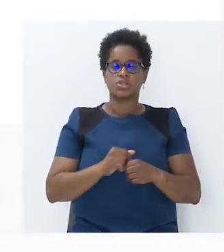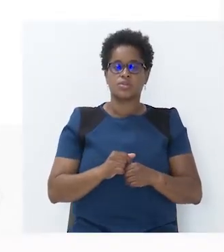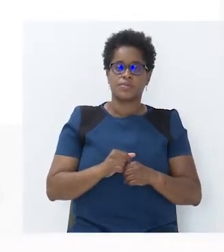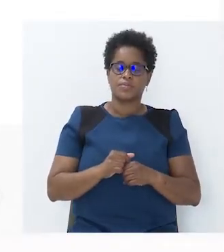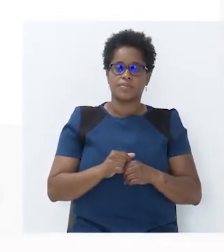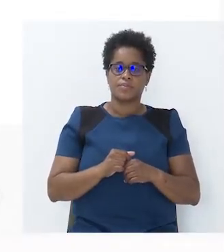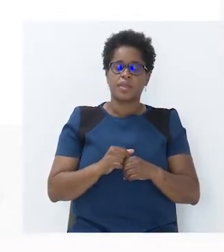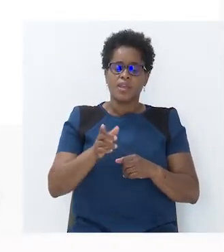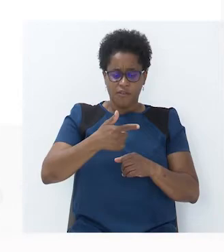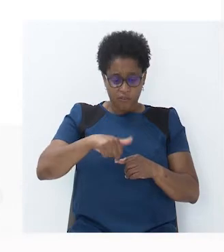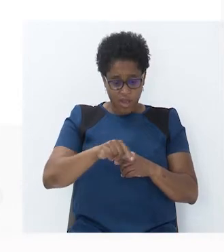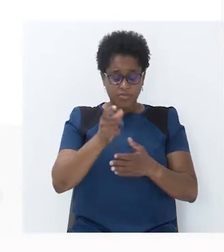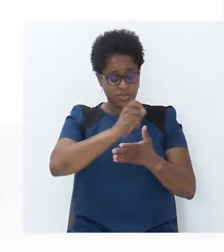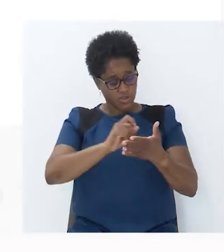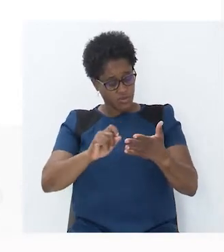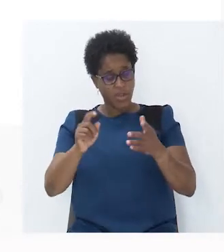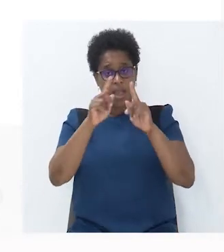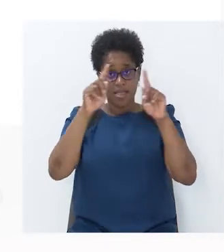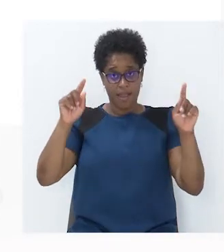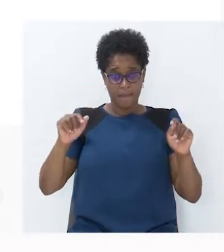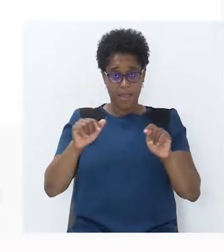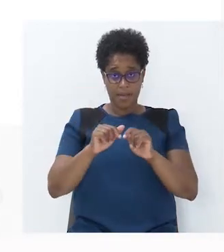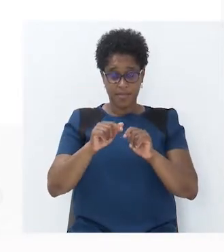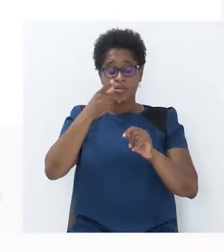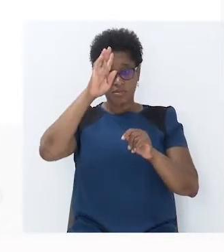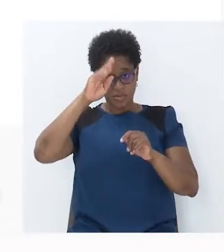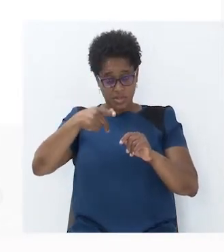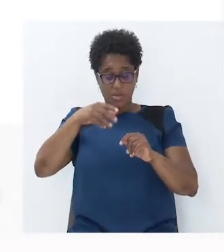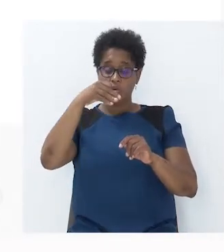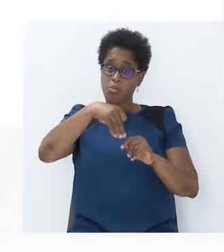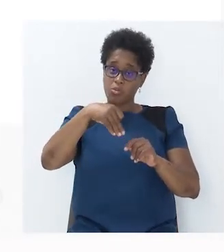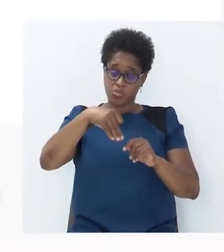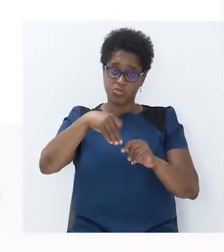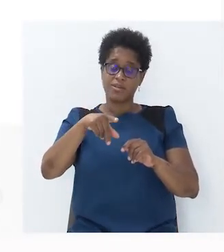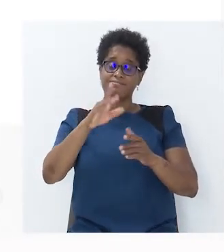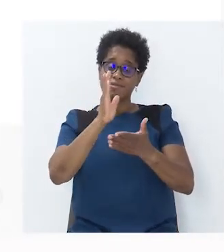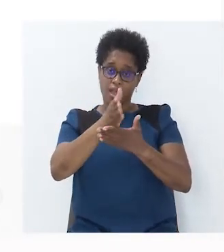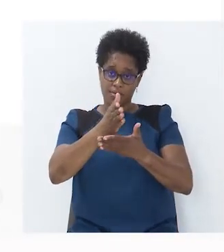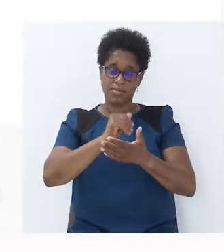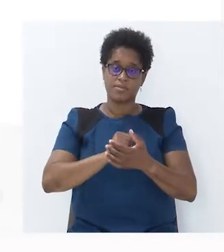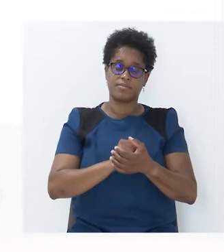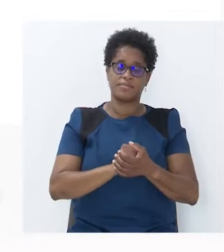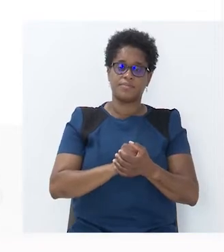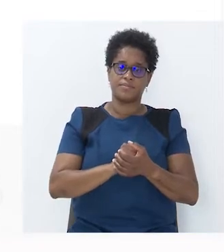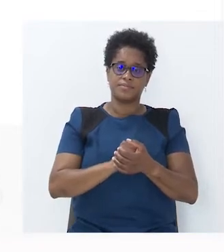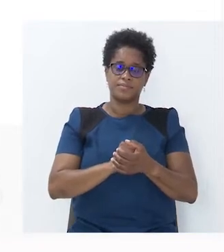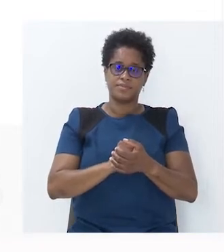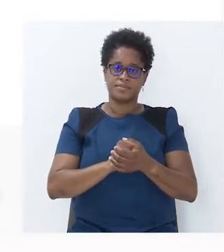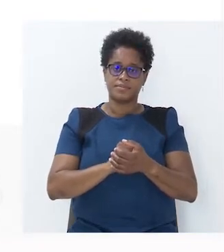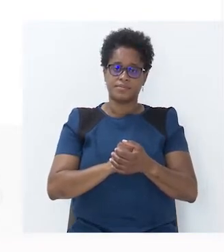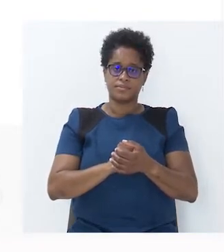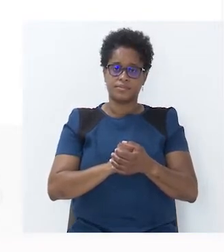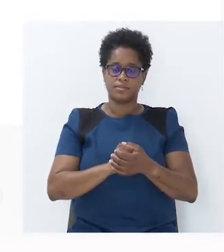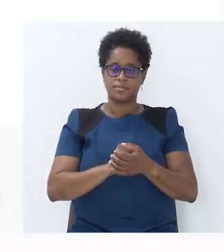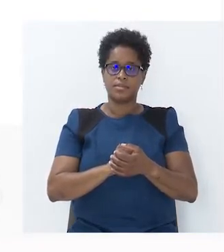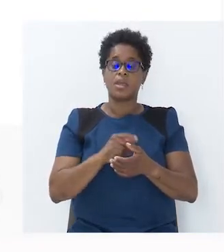Bom, vamos completar a tabela, sabendo que se trata de uma proporcionalidade direta. Vamos, aqui nós